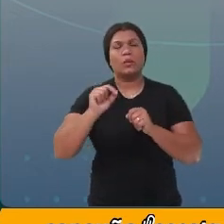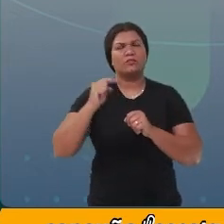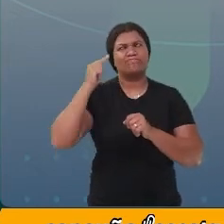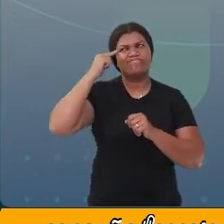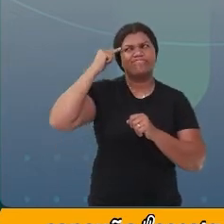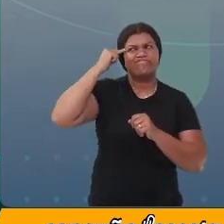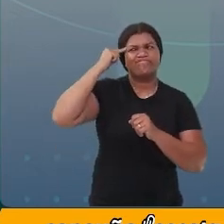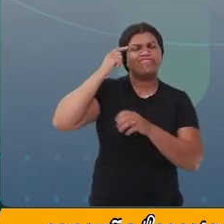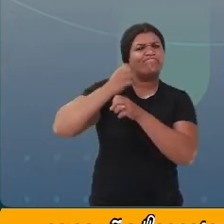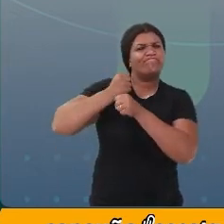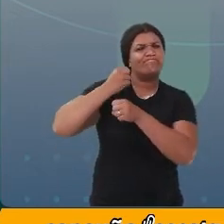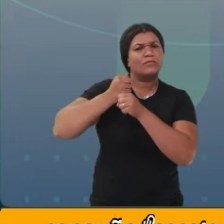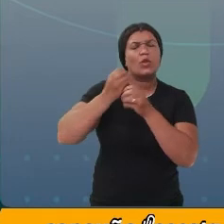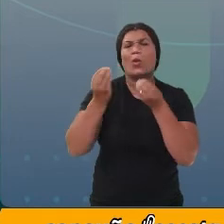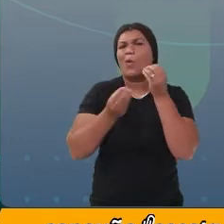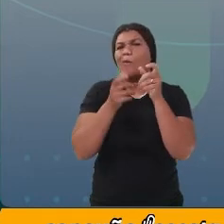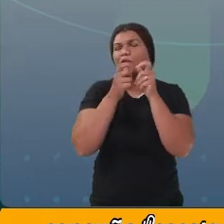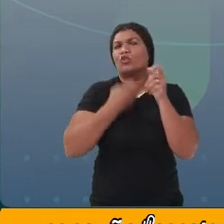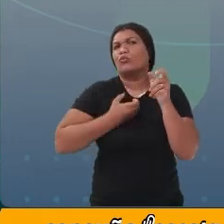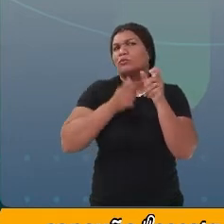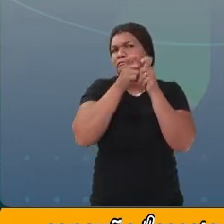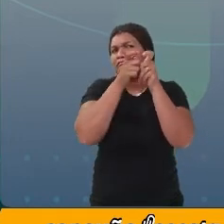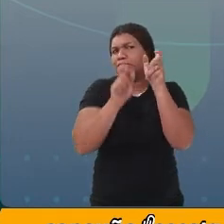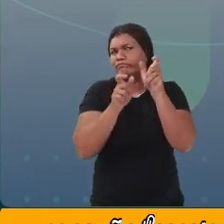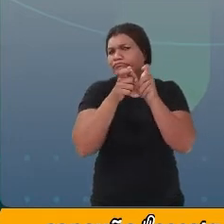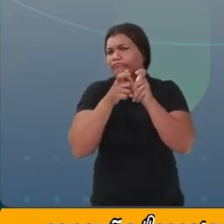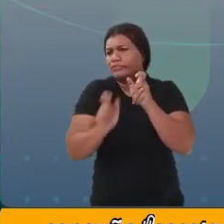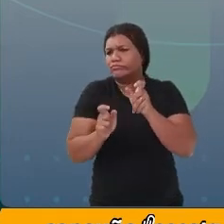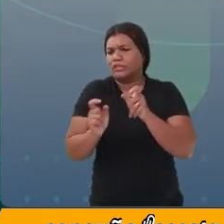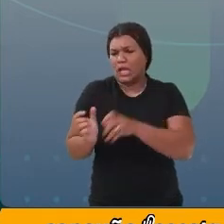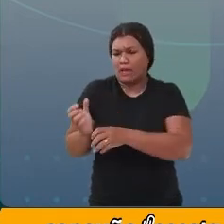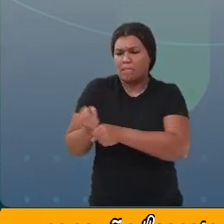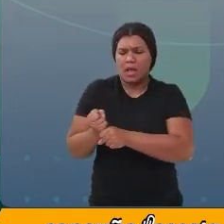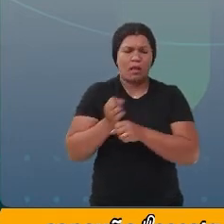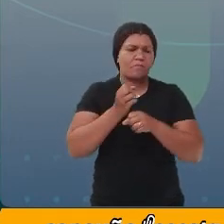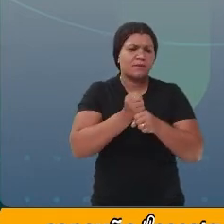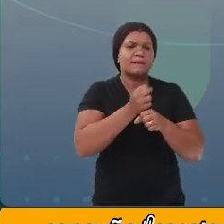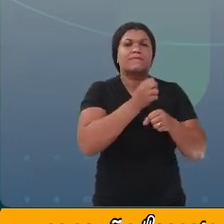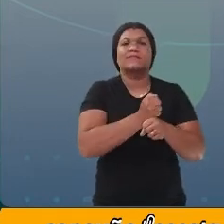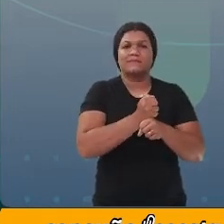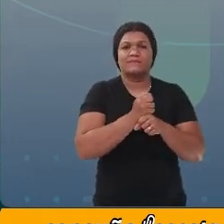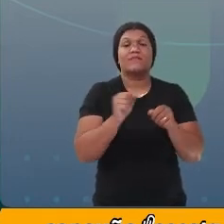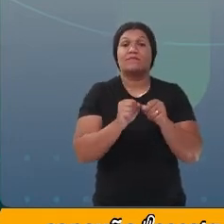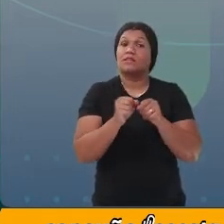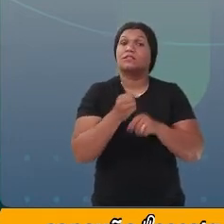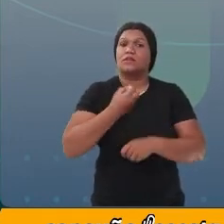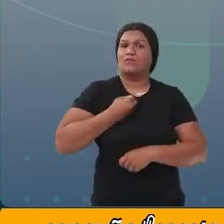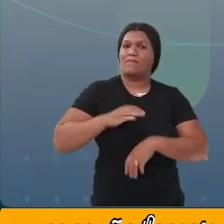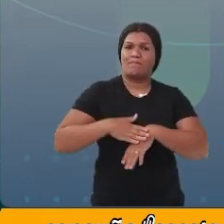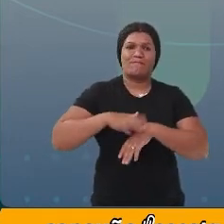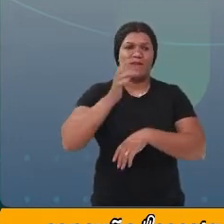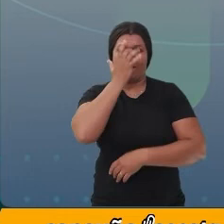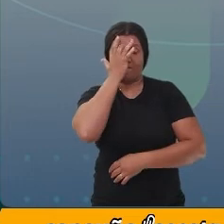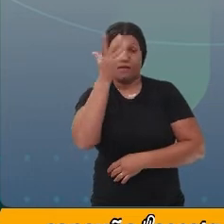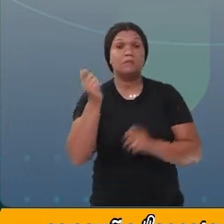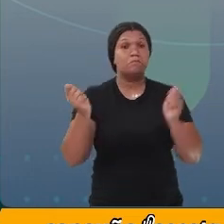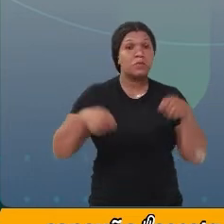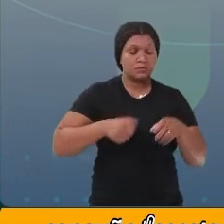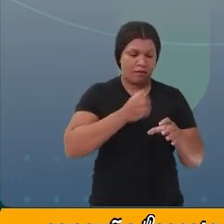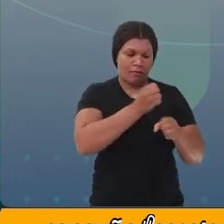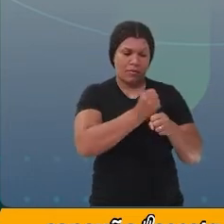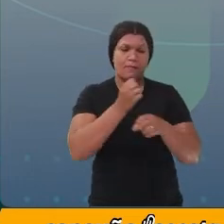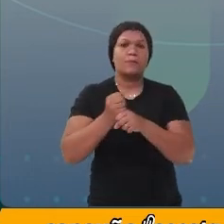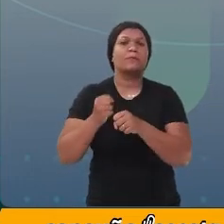mental. Decompondo os números e associando os números que são mais fáceis de somar